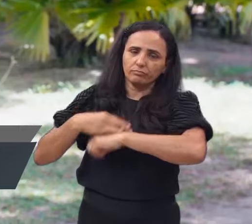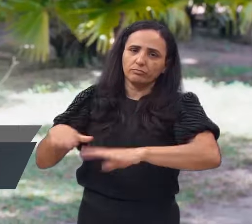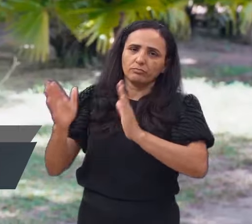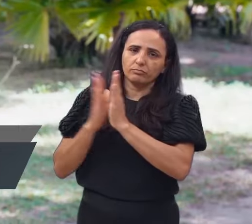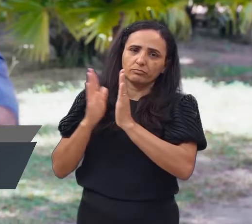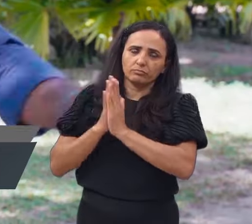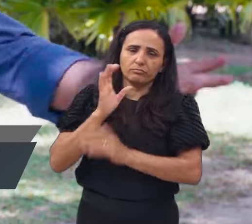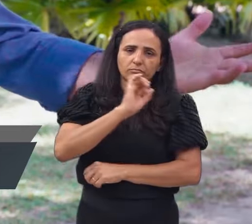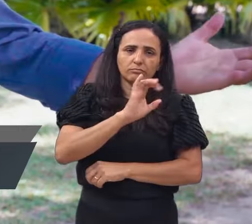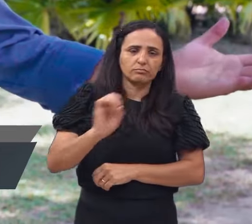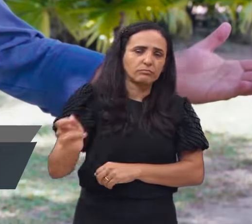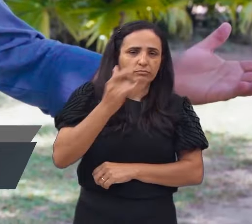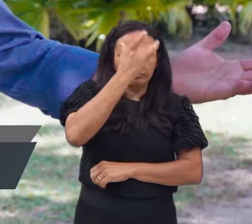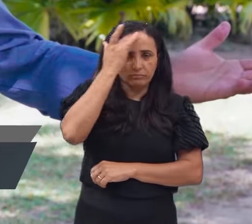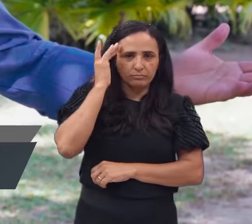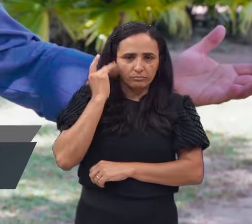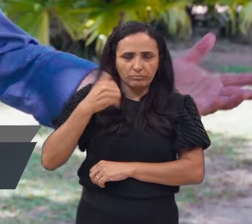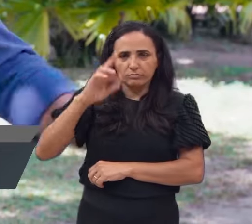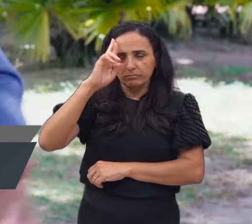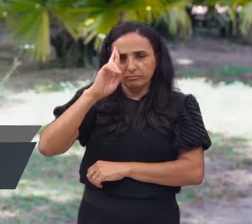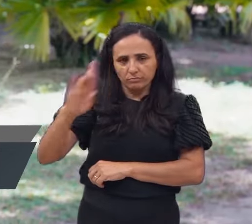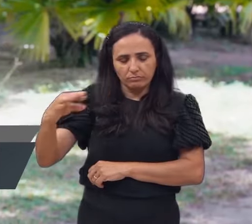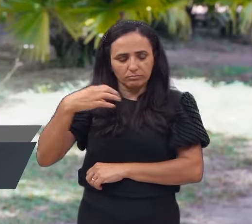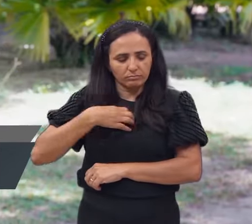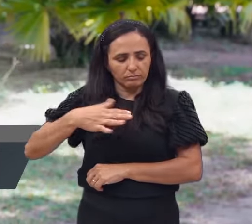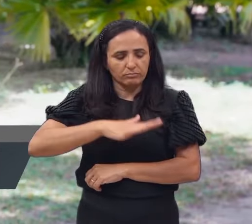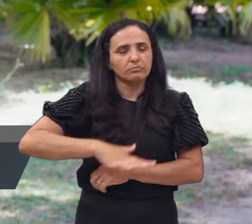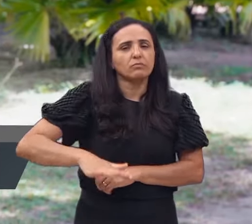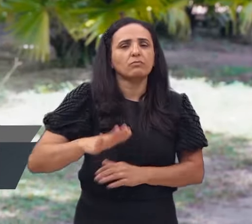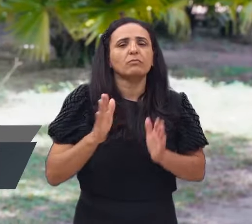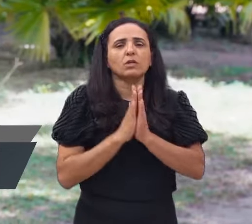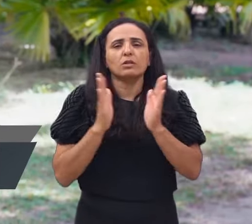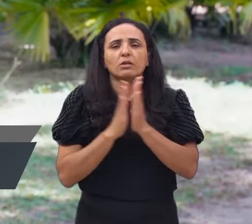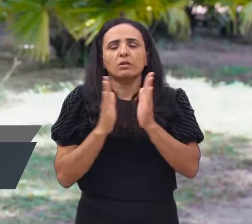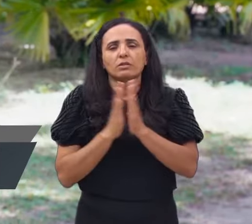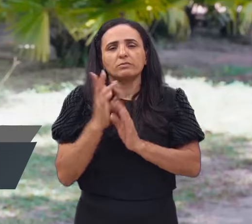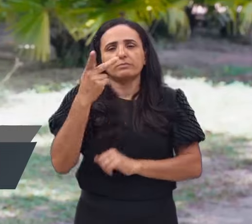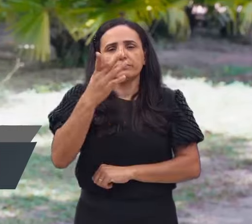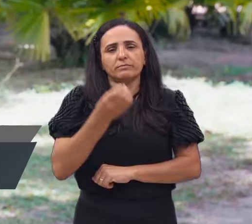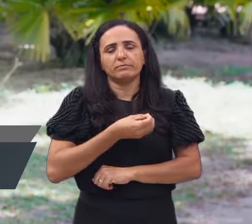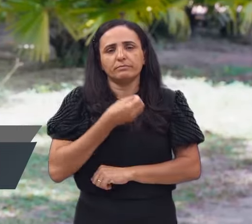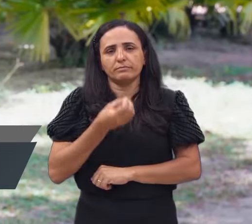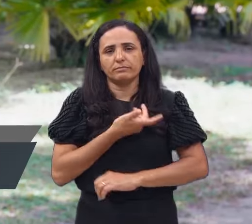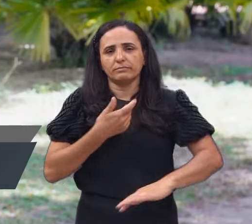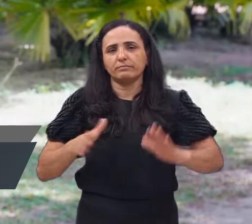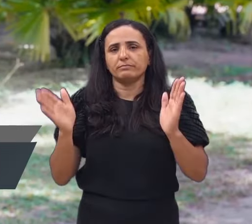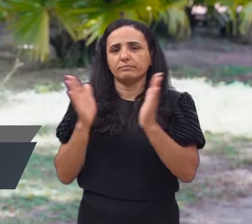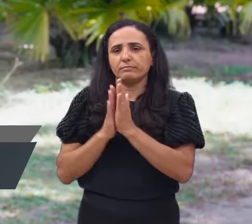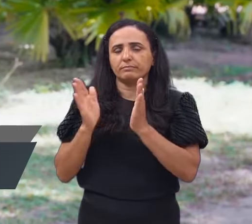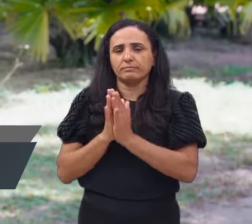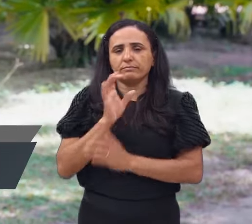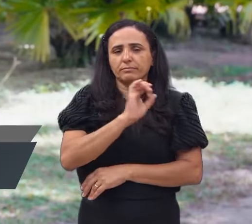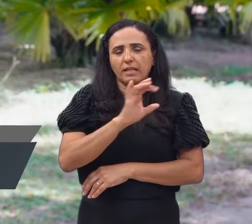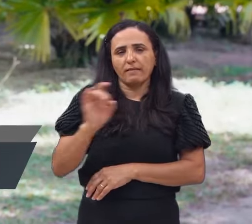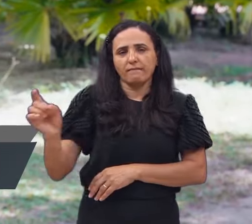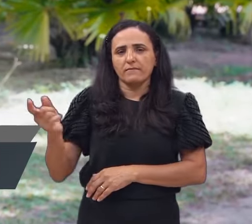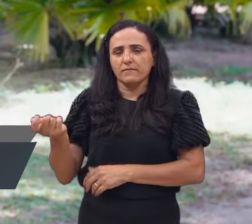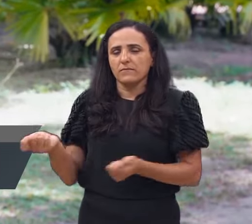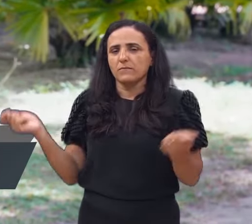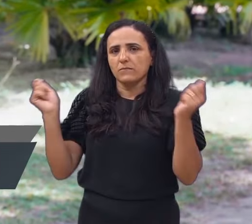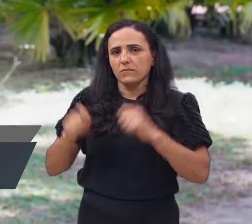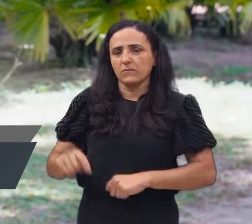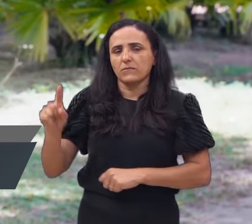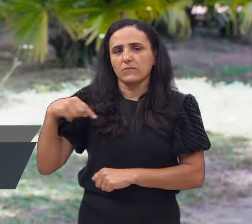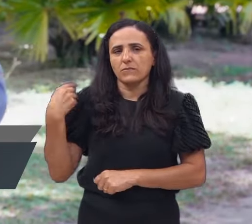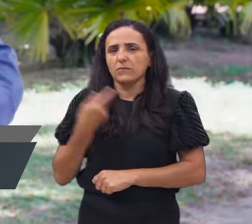personalidade. O Senhor é grande para fazer isso. Então, eu quero orar por você, pela sua casa, por sua família.